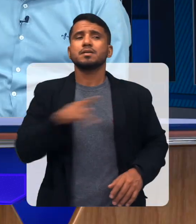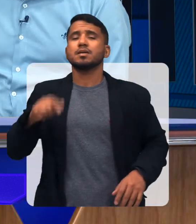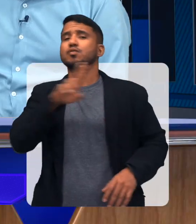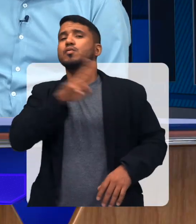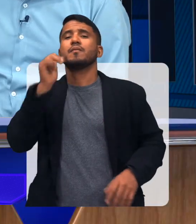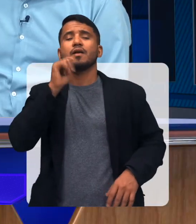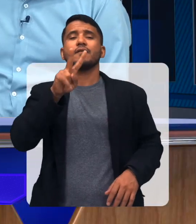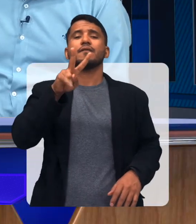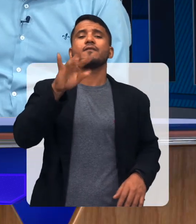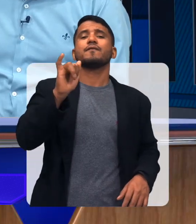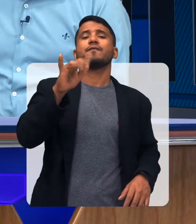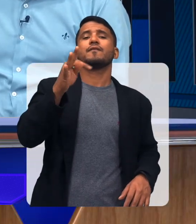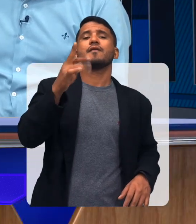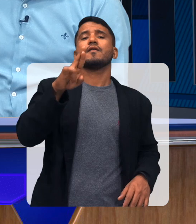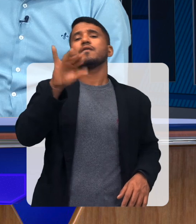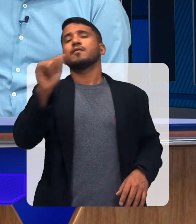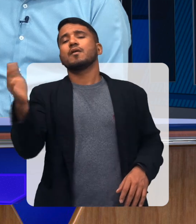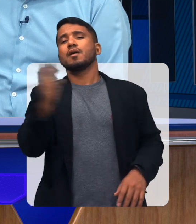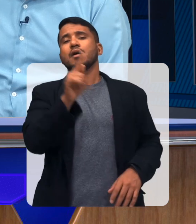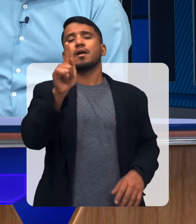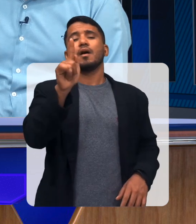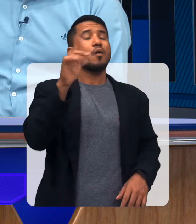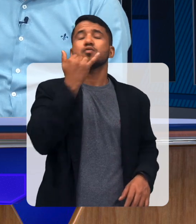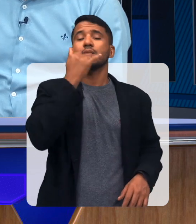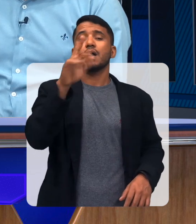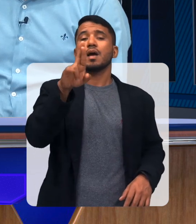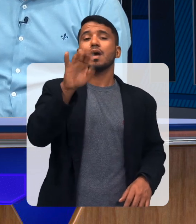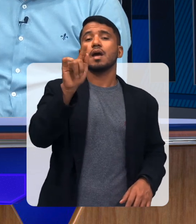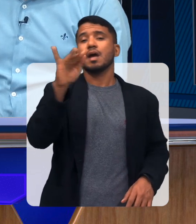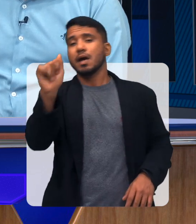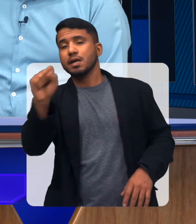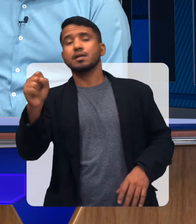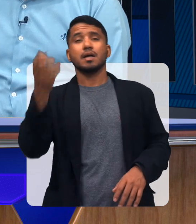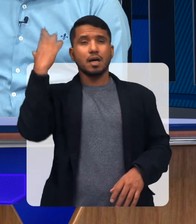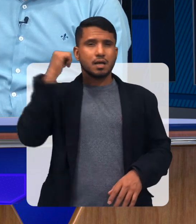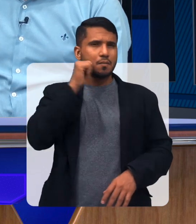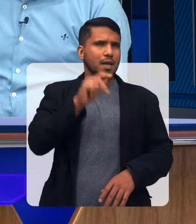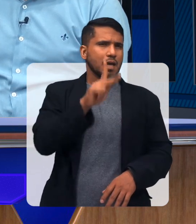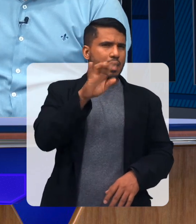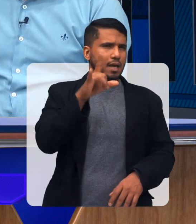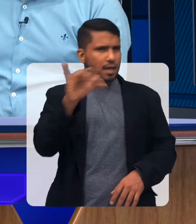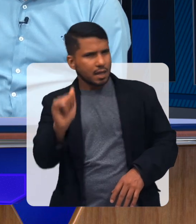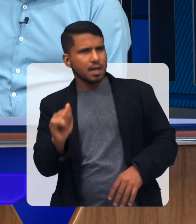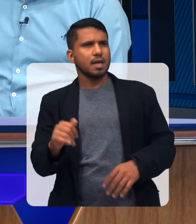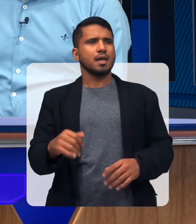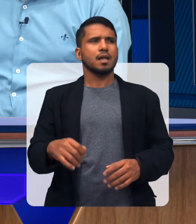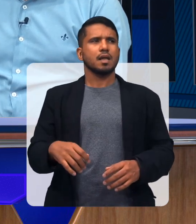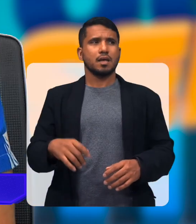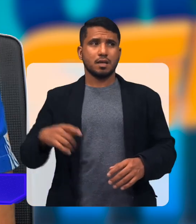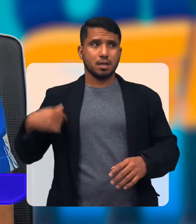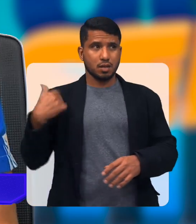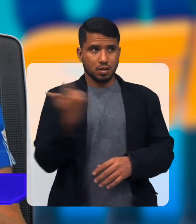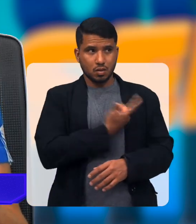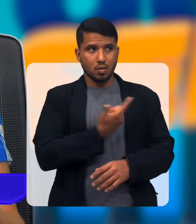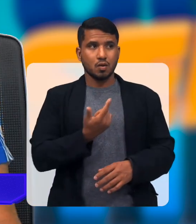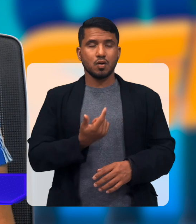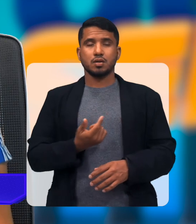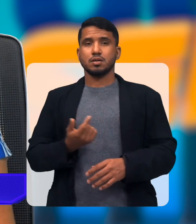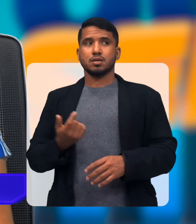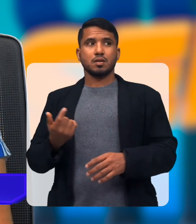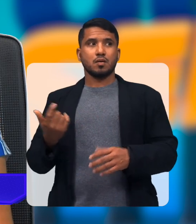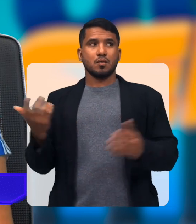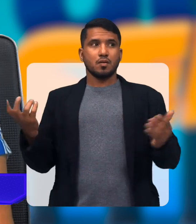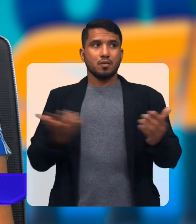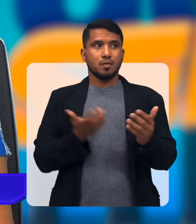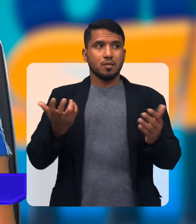a Vitória Régia Vitória Régia Era Dois mandatos Foi a Keila Linês Que nós Demos assim Um salto